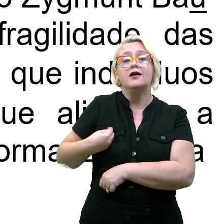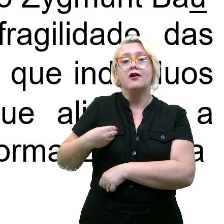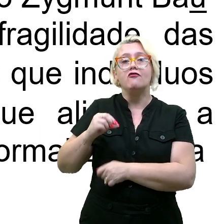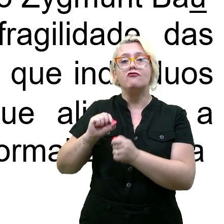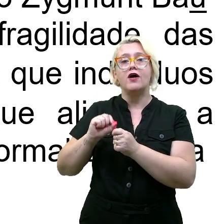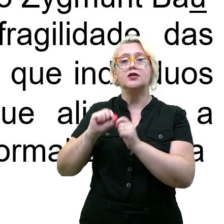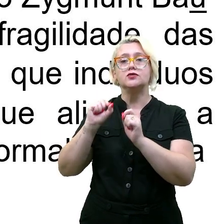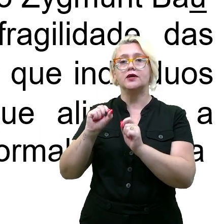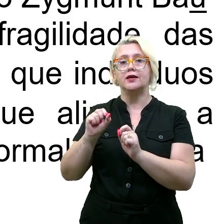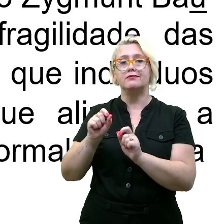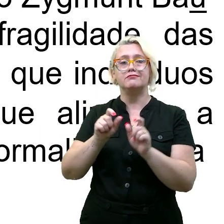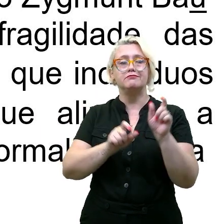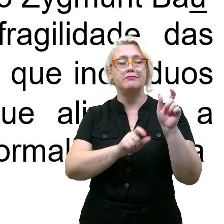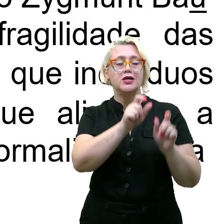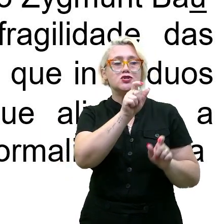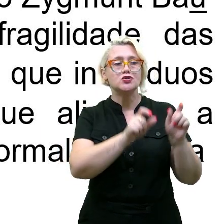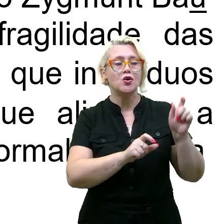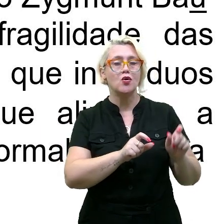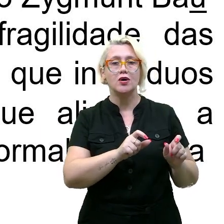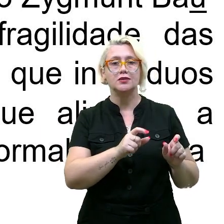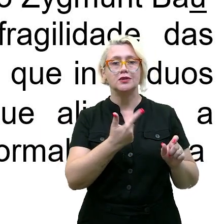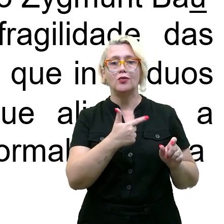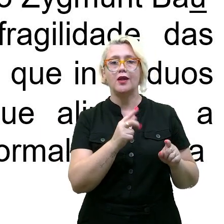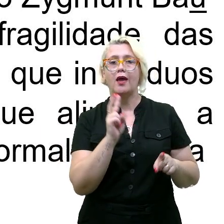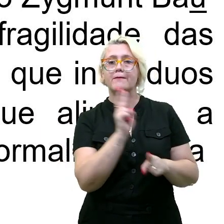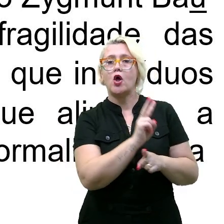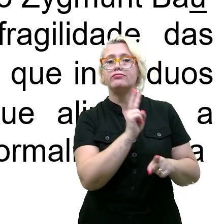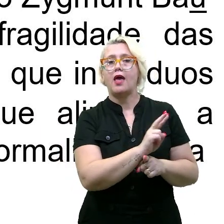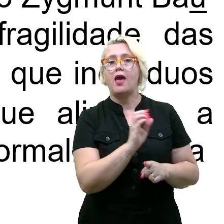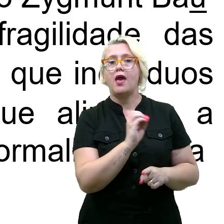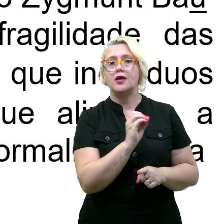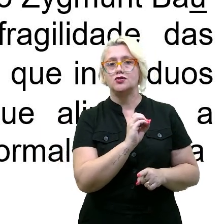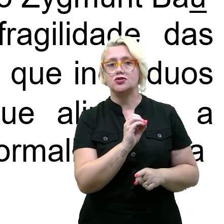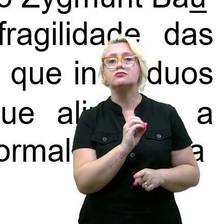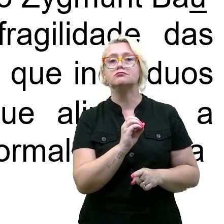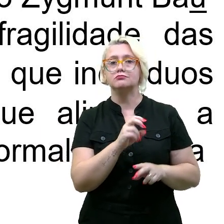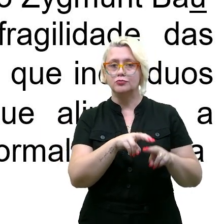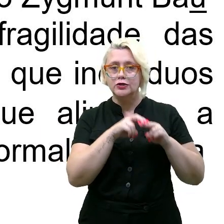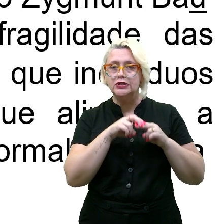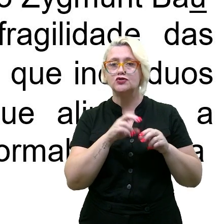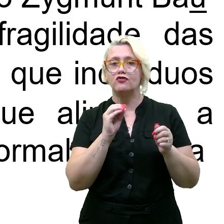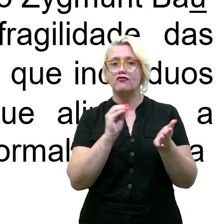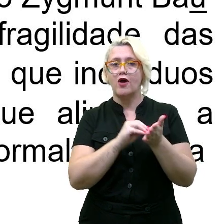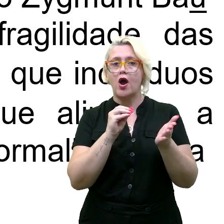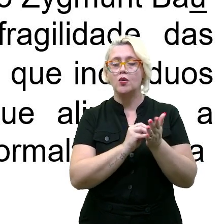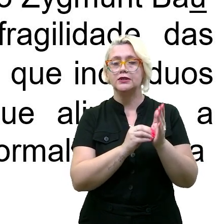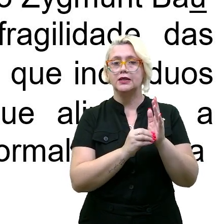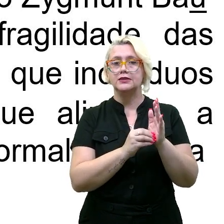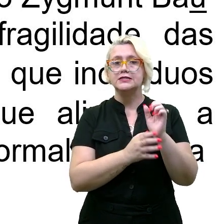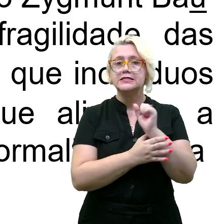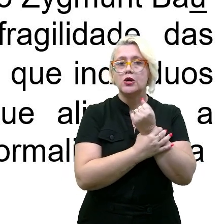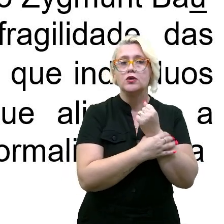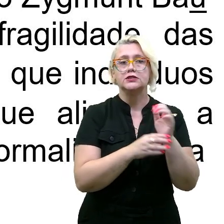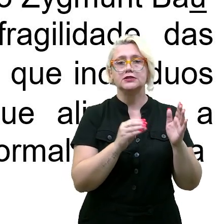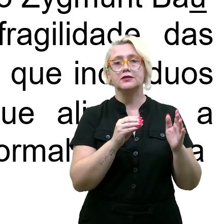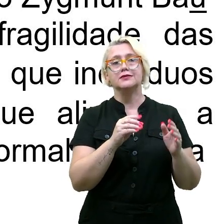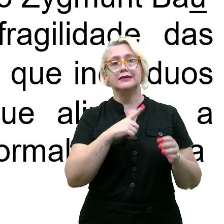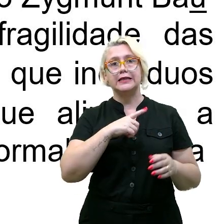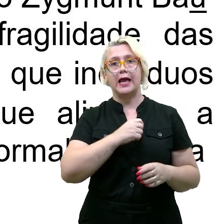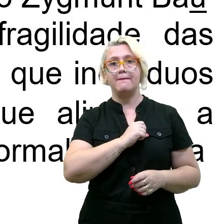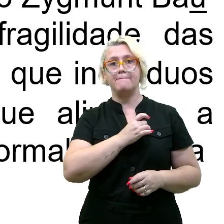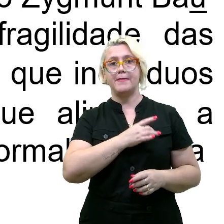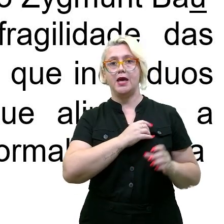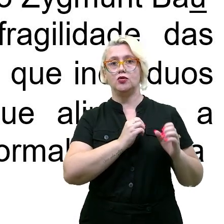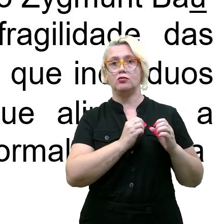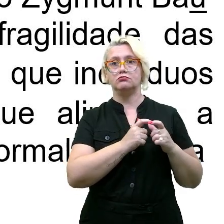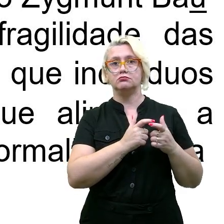se sintam desamparados e desprotegidos, o que alimenta a insegurança e o medo. Ponto, olha,